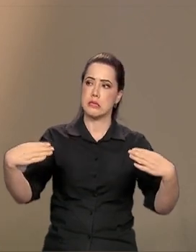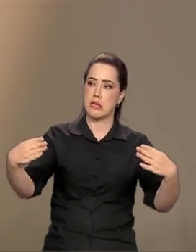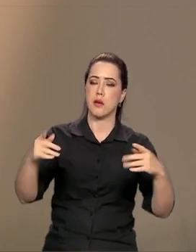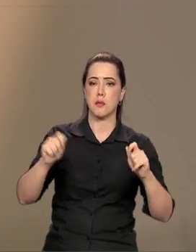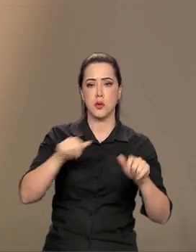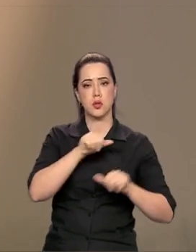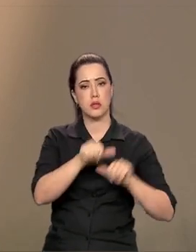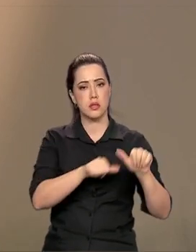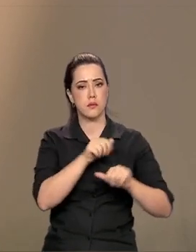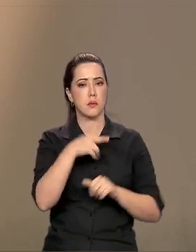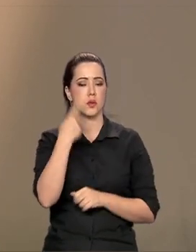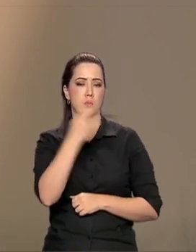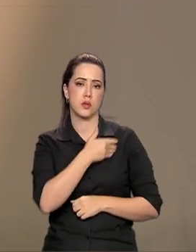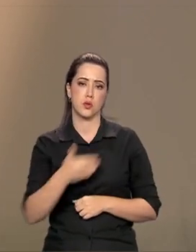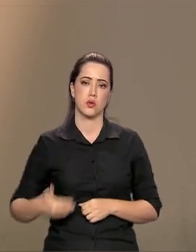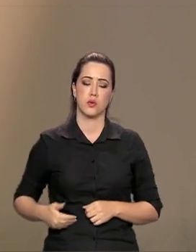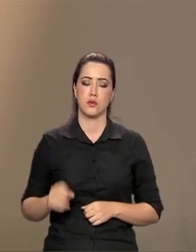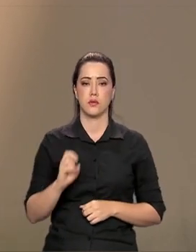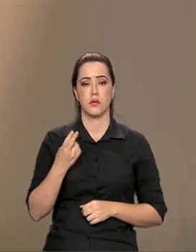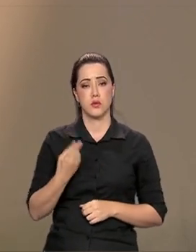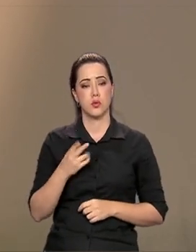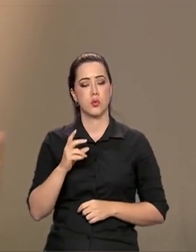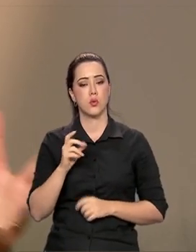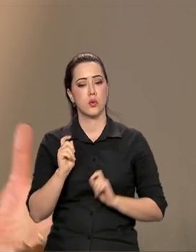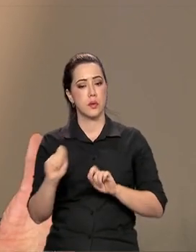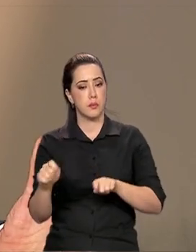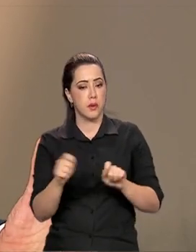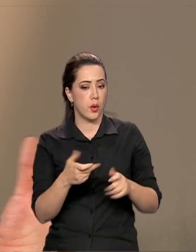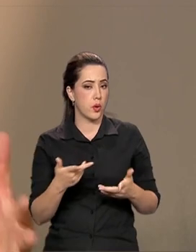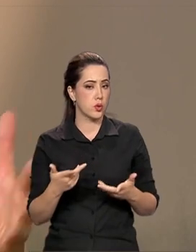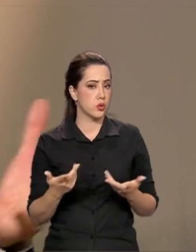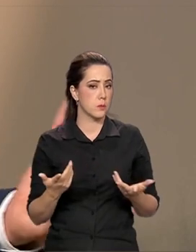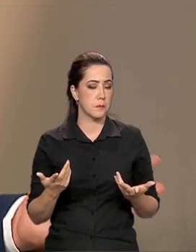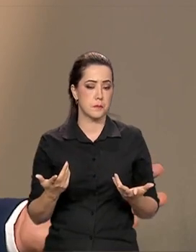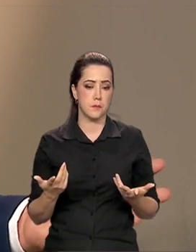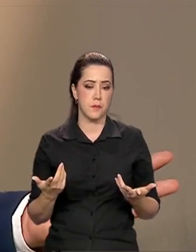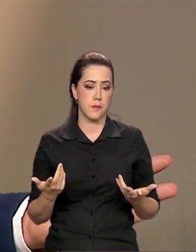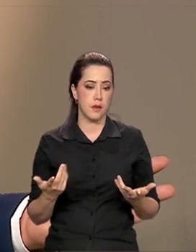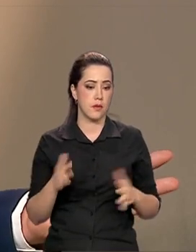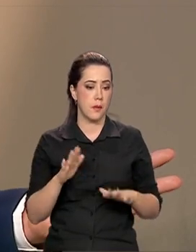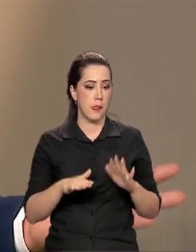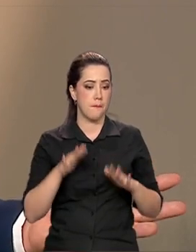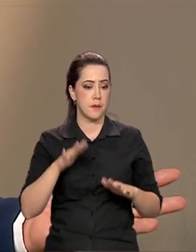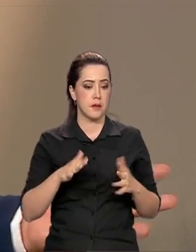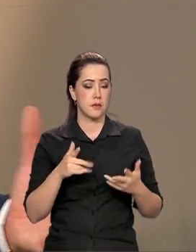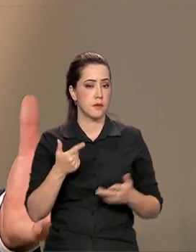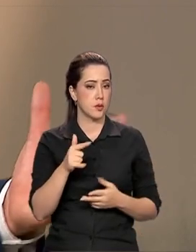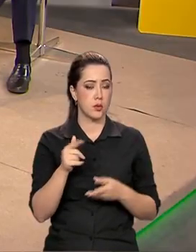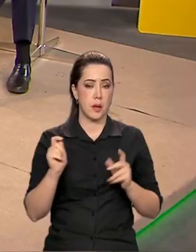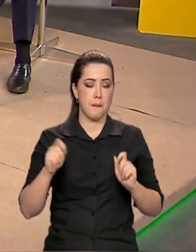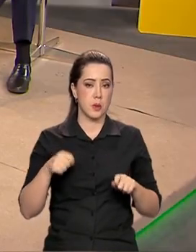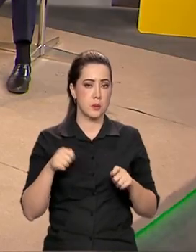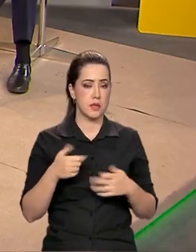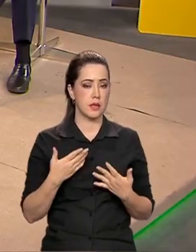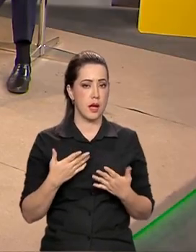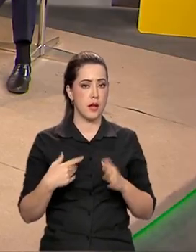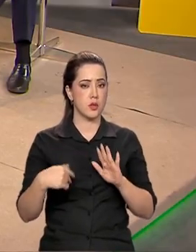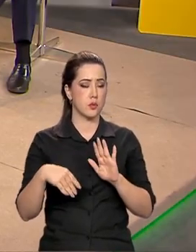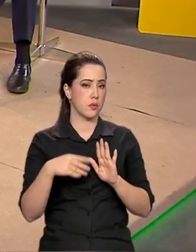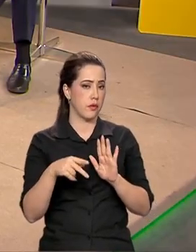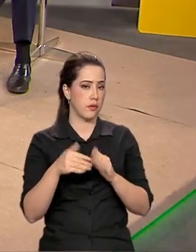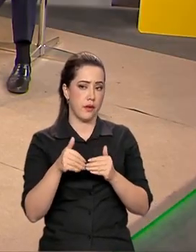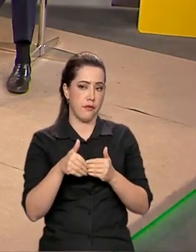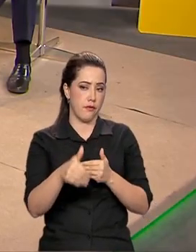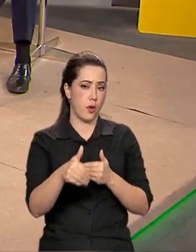transformado em política pública e o que é que não tem... De repente, tem coisa que não tem condição, está fora do programa de governo,